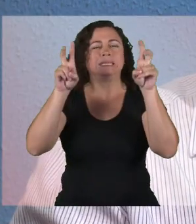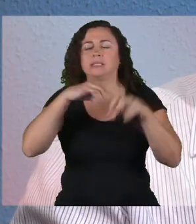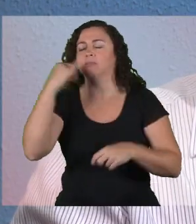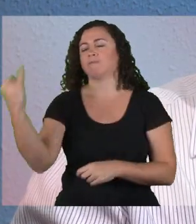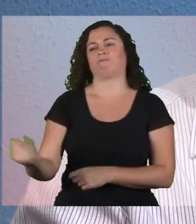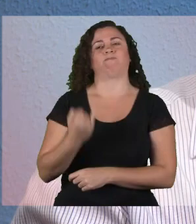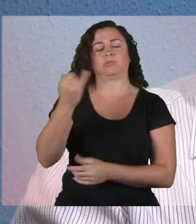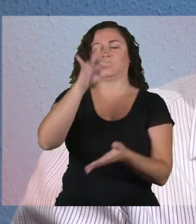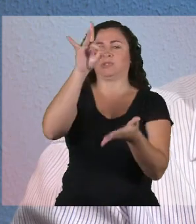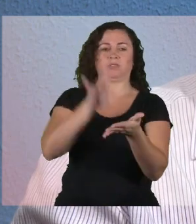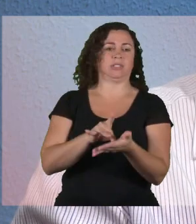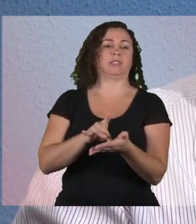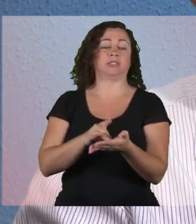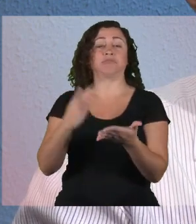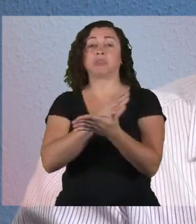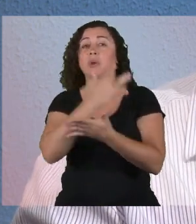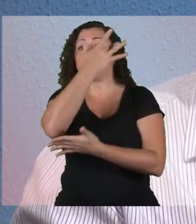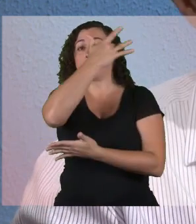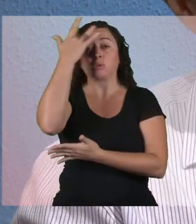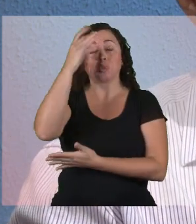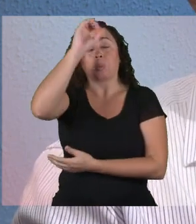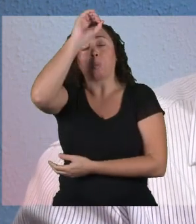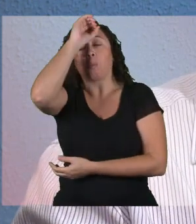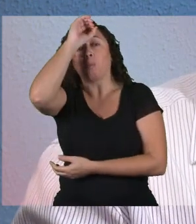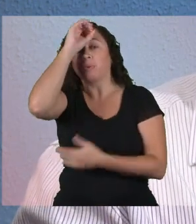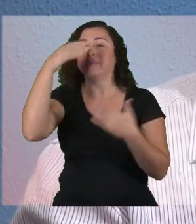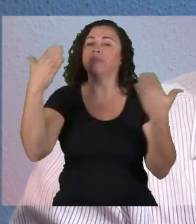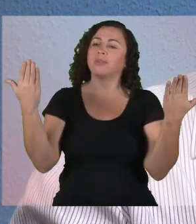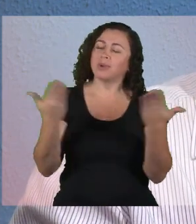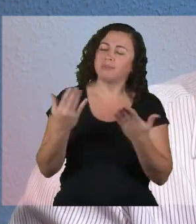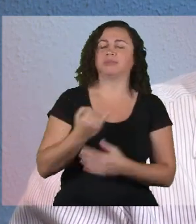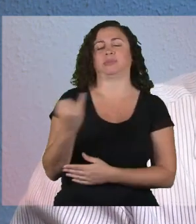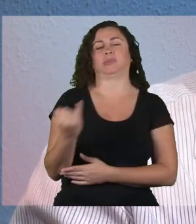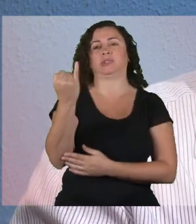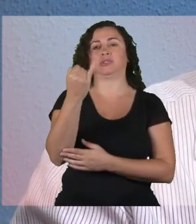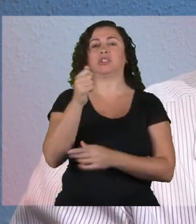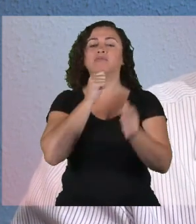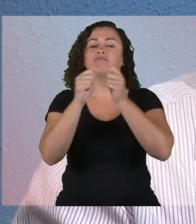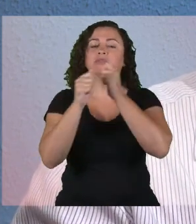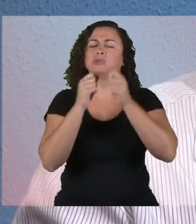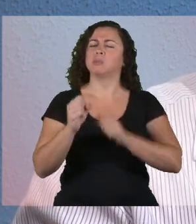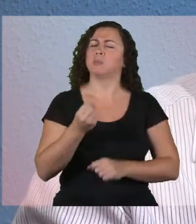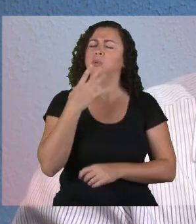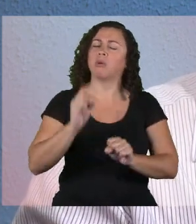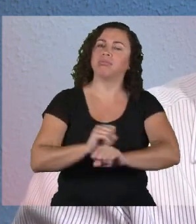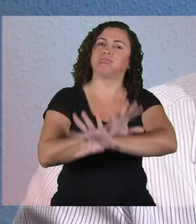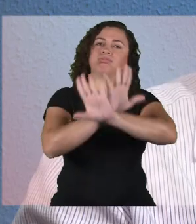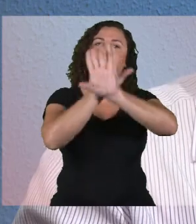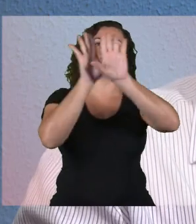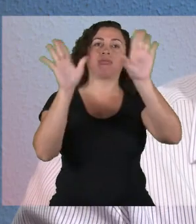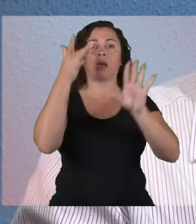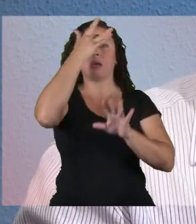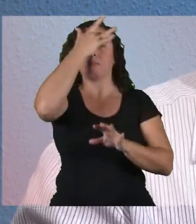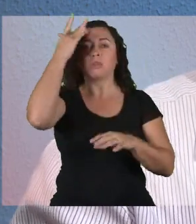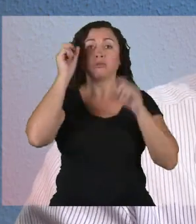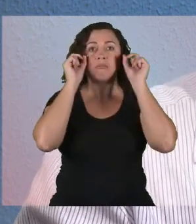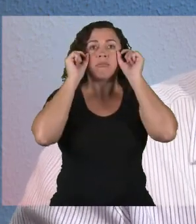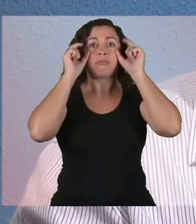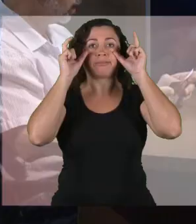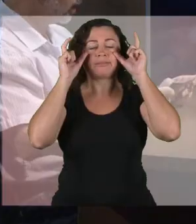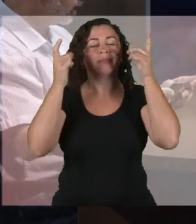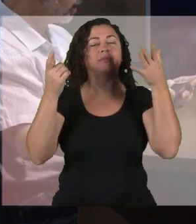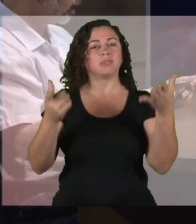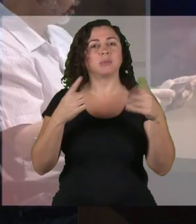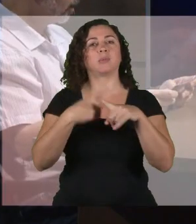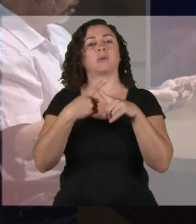tema é muito relevante, mais do que muitas vezes as pessoas têm noção. Então, a sua entrevista foi muito boa para abrir os olhos de muita gente